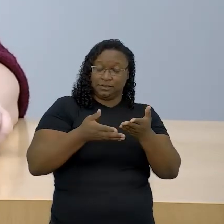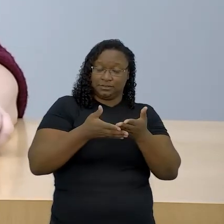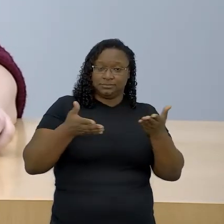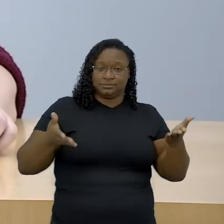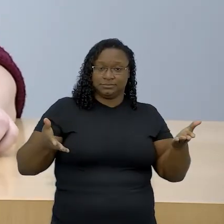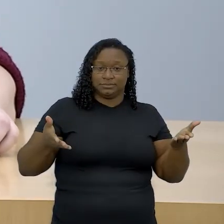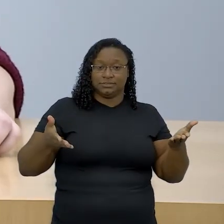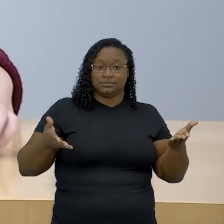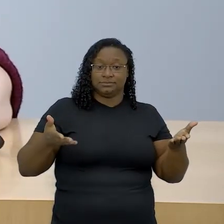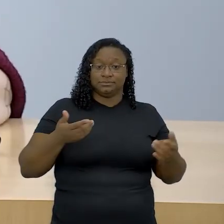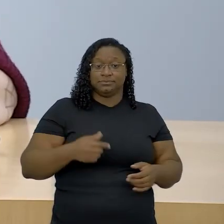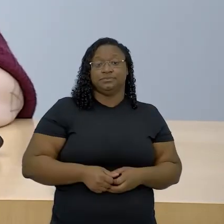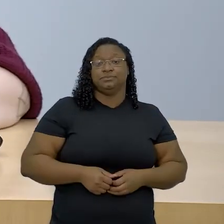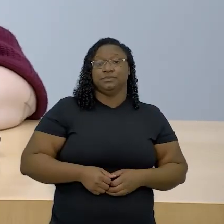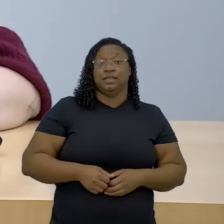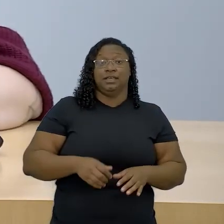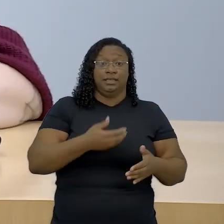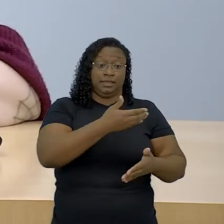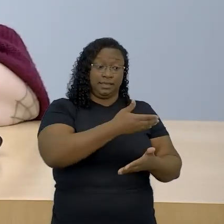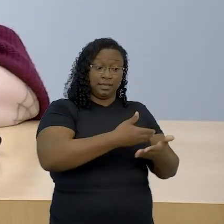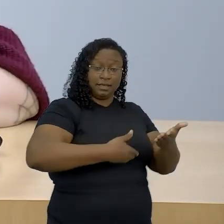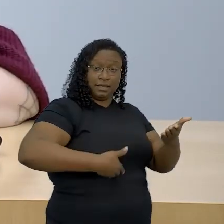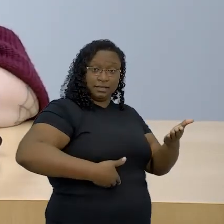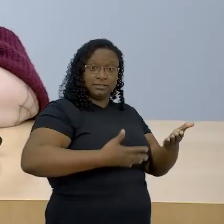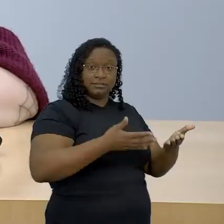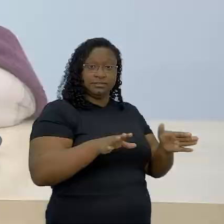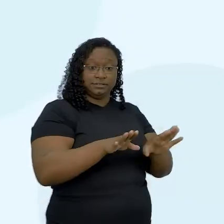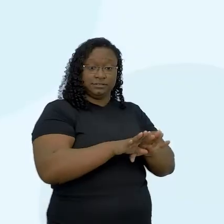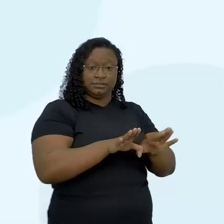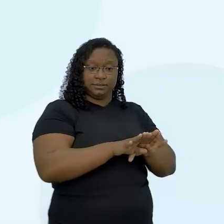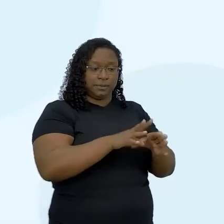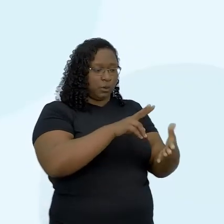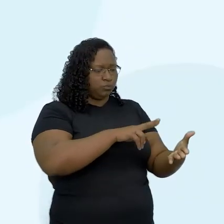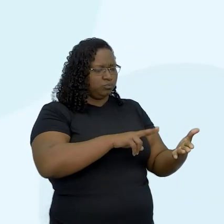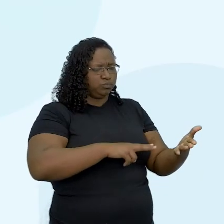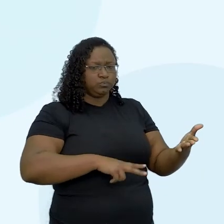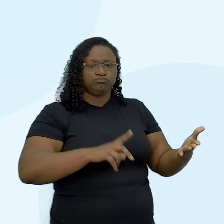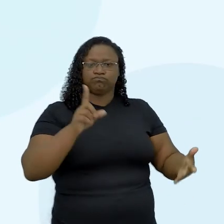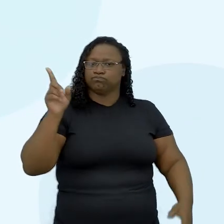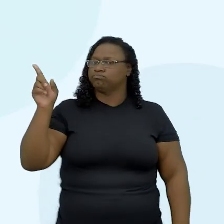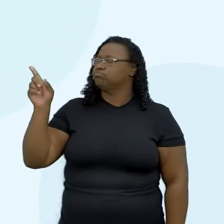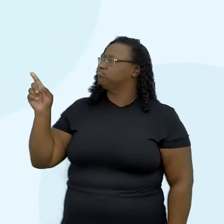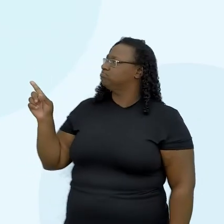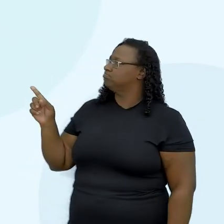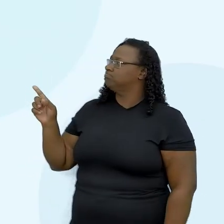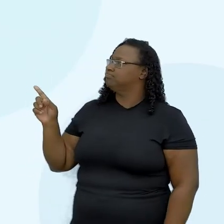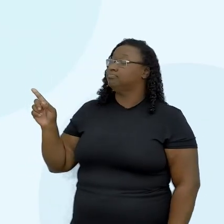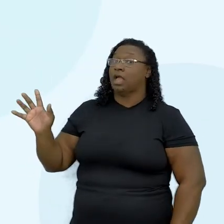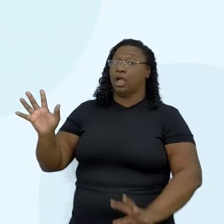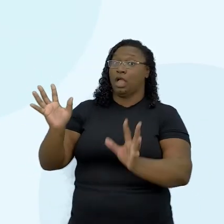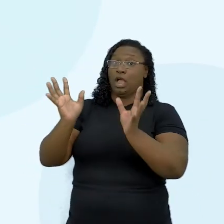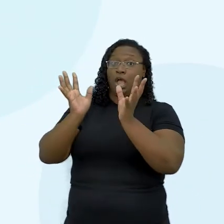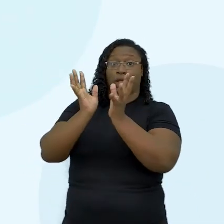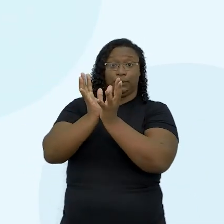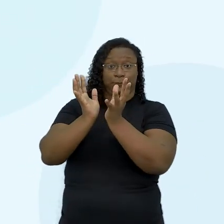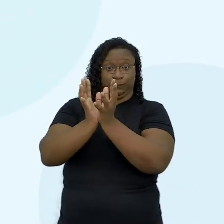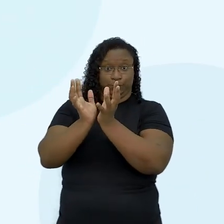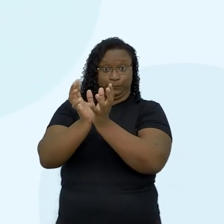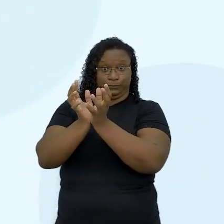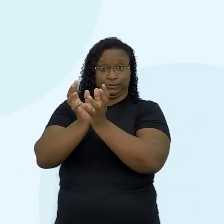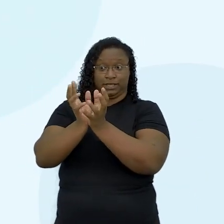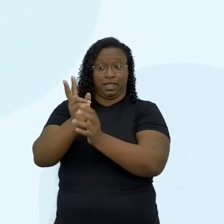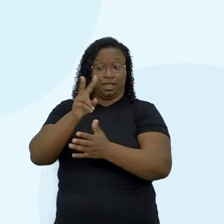sugestão de atividade no roteiro do estudante que diz assim. Em grupos, leiam o